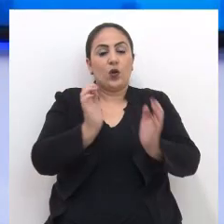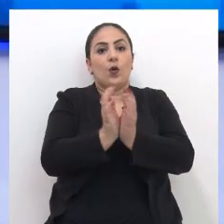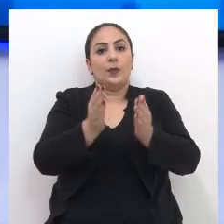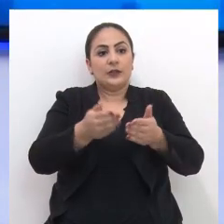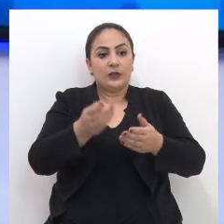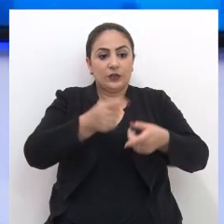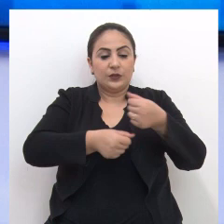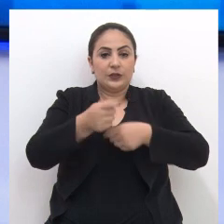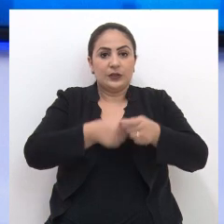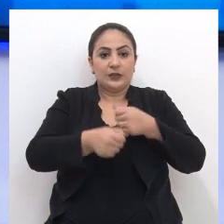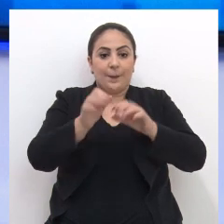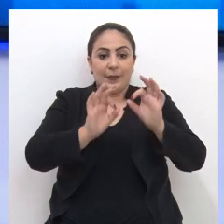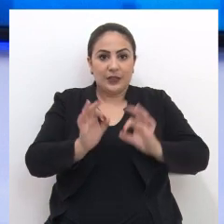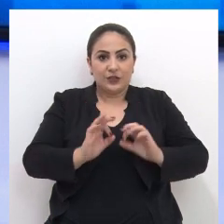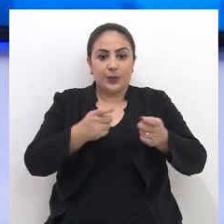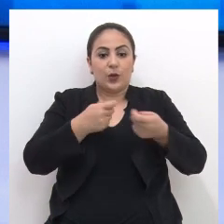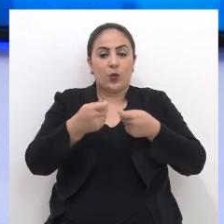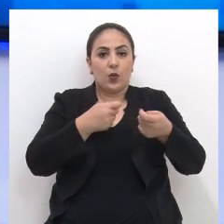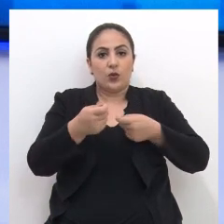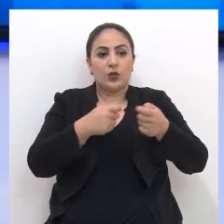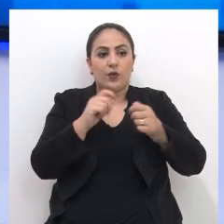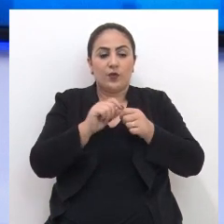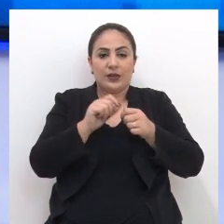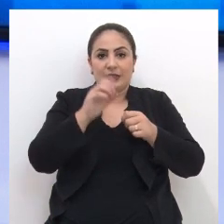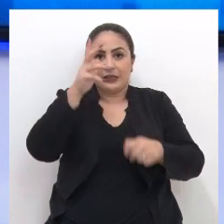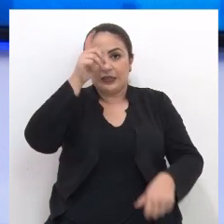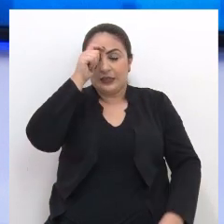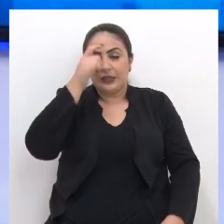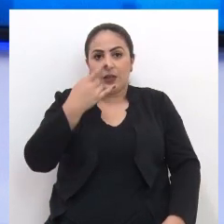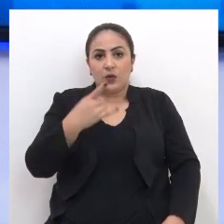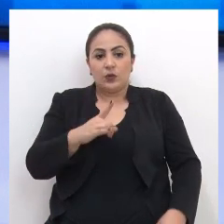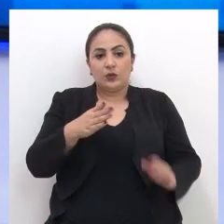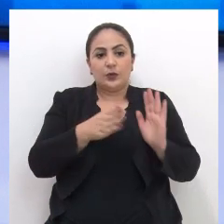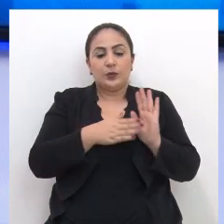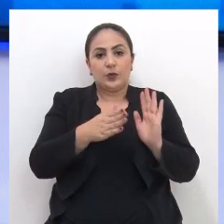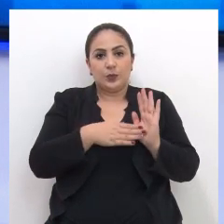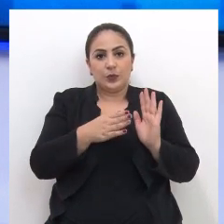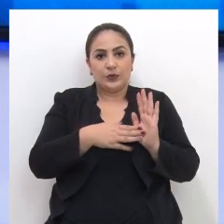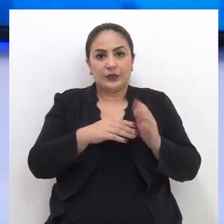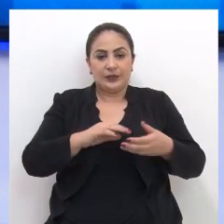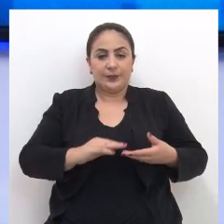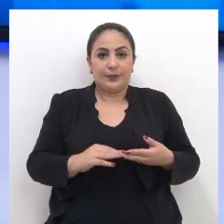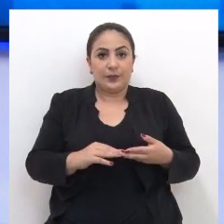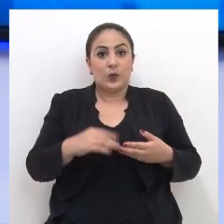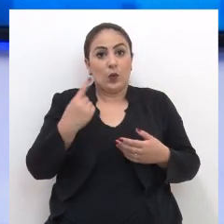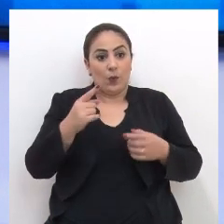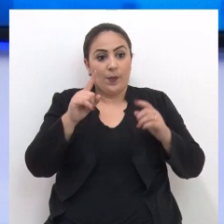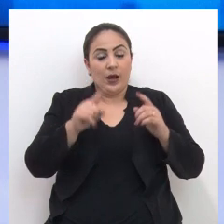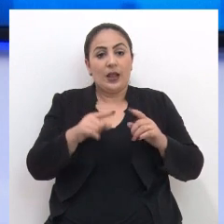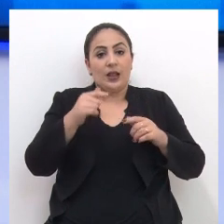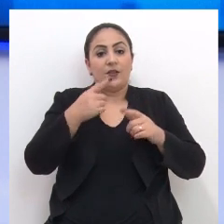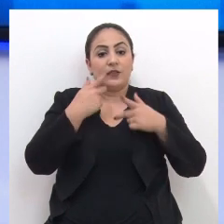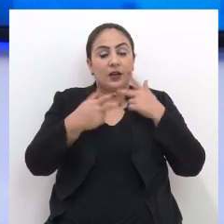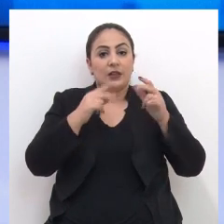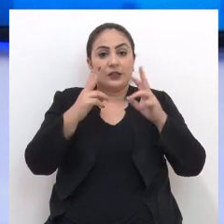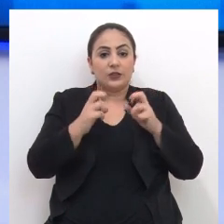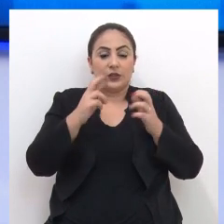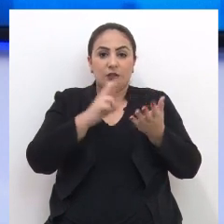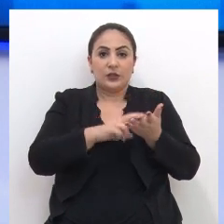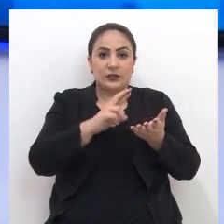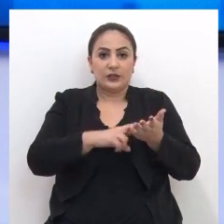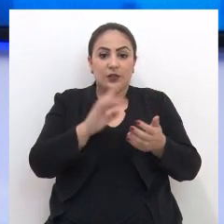Comissão de Finanças, Planejamento e Controle faz balanço das últimas proposições. Uma delas trata da